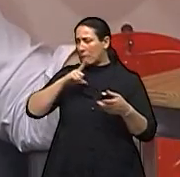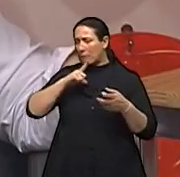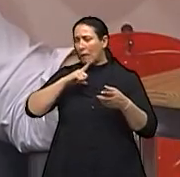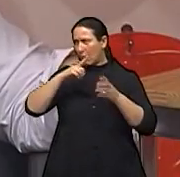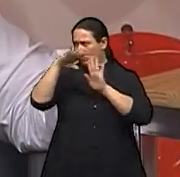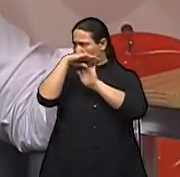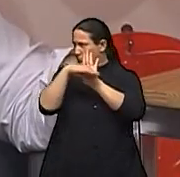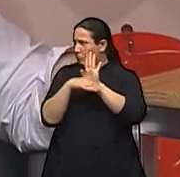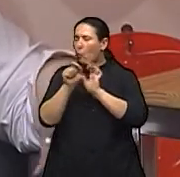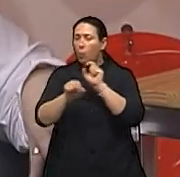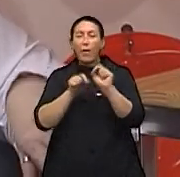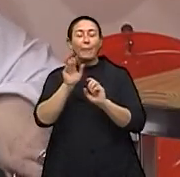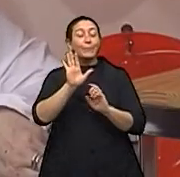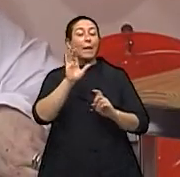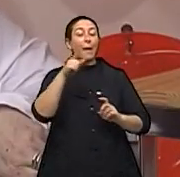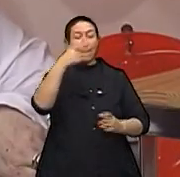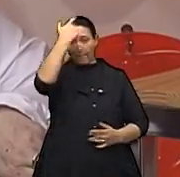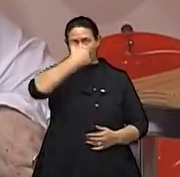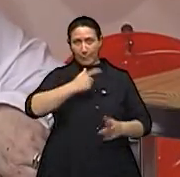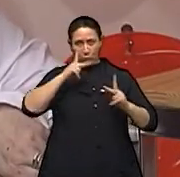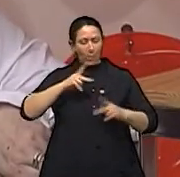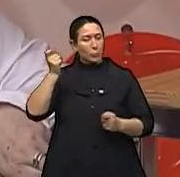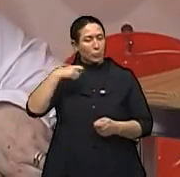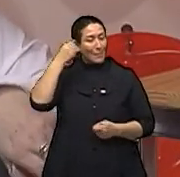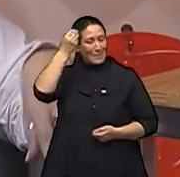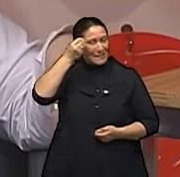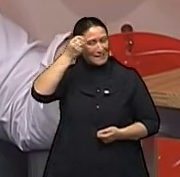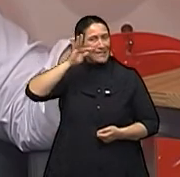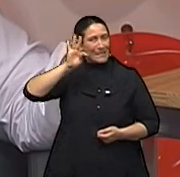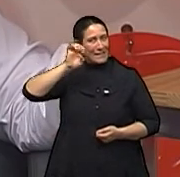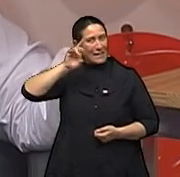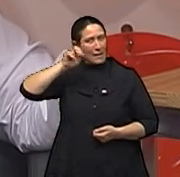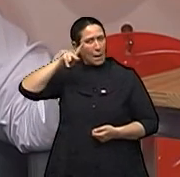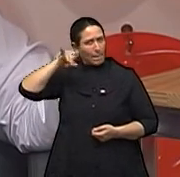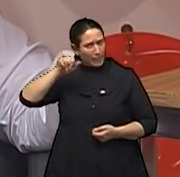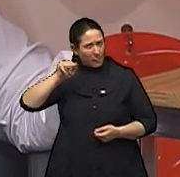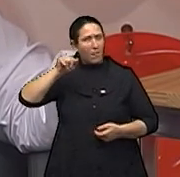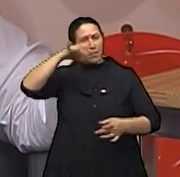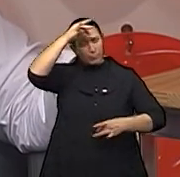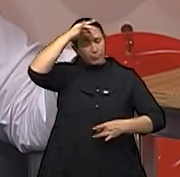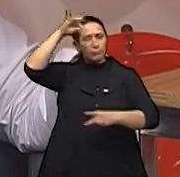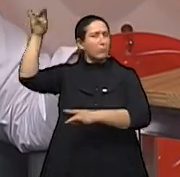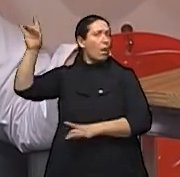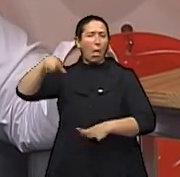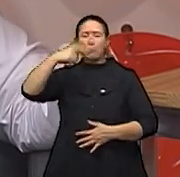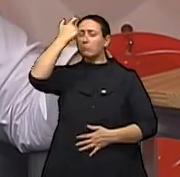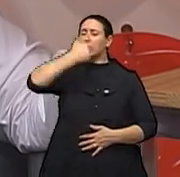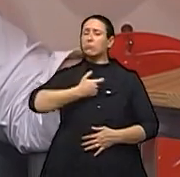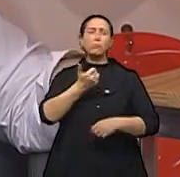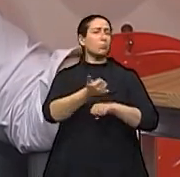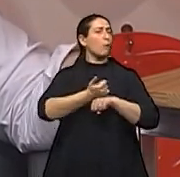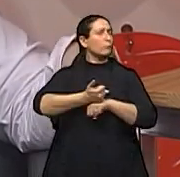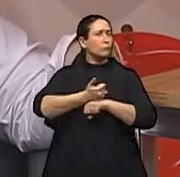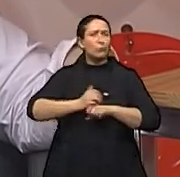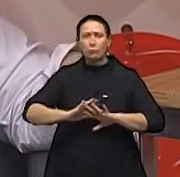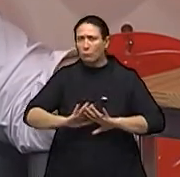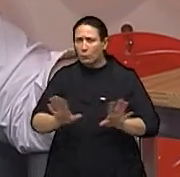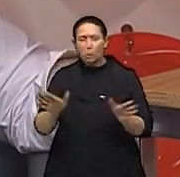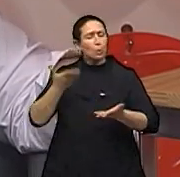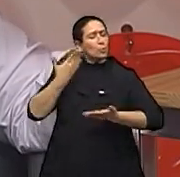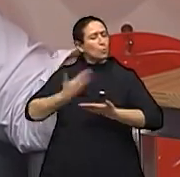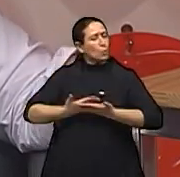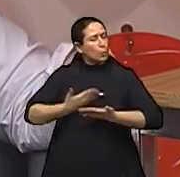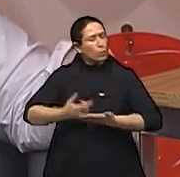para ser um psicoterapeuta reencarnacionista é ser um trabalhador, um profissional ou um